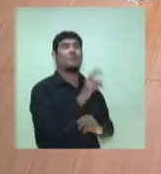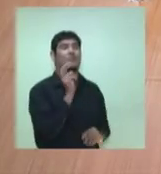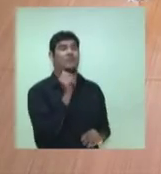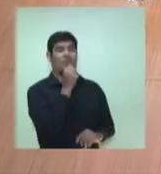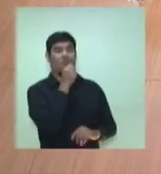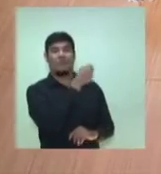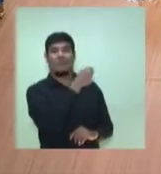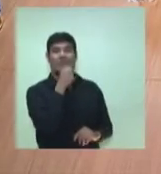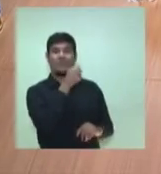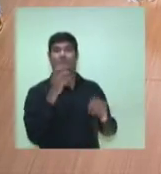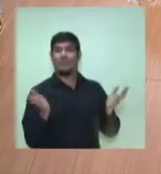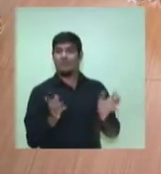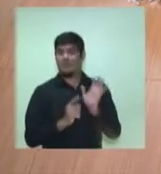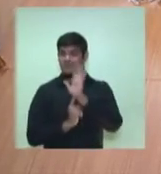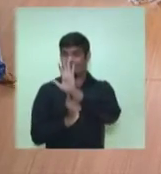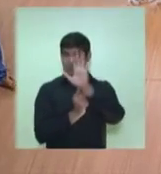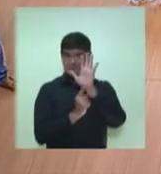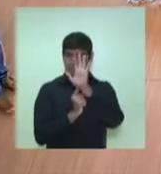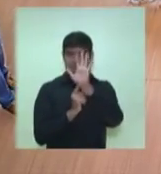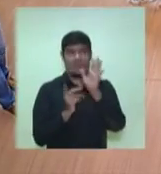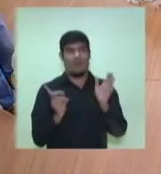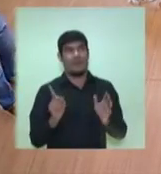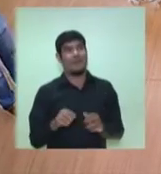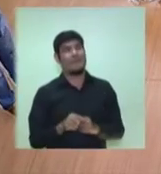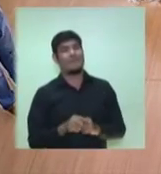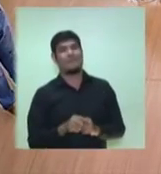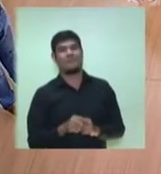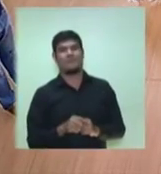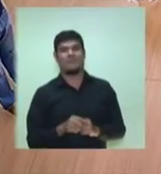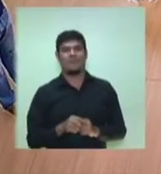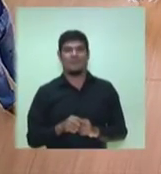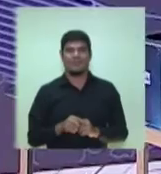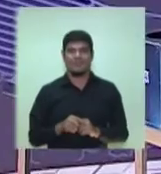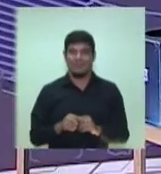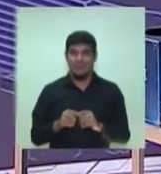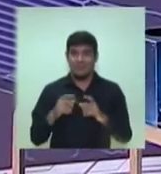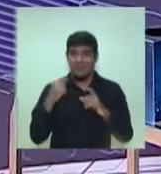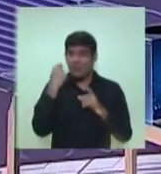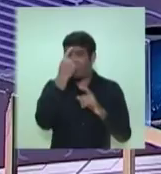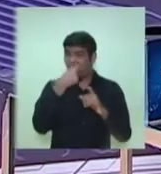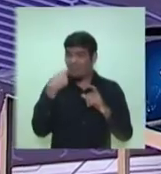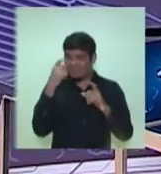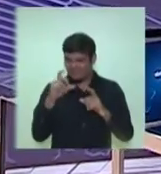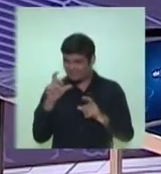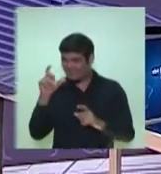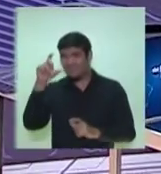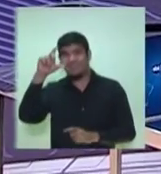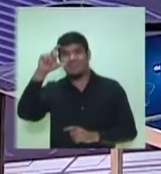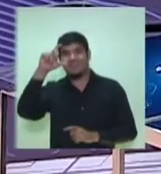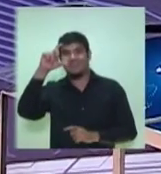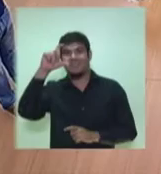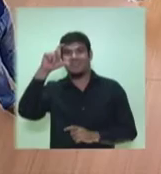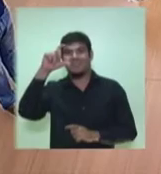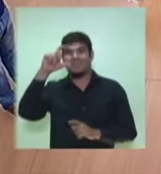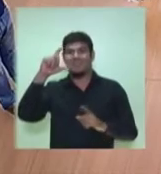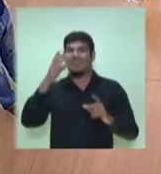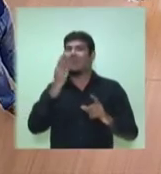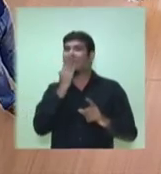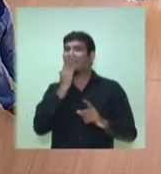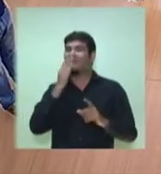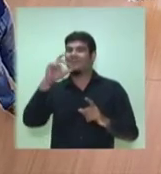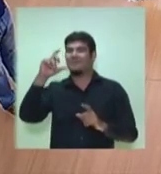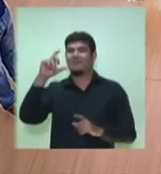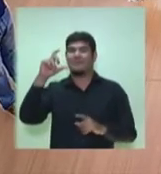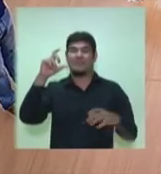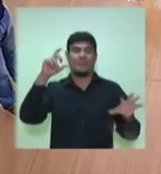né? A gente vai mostrar aqui a nossa bolachinha com o rosto do candidato Arthur Neto. E agora eu vou sortear